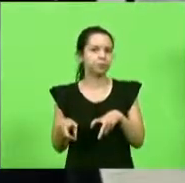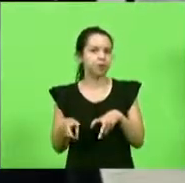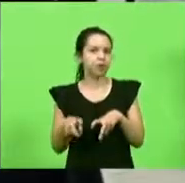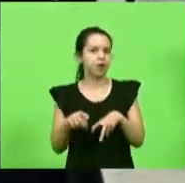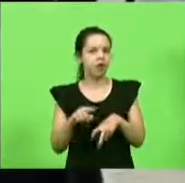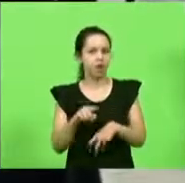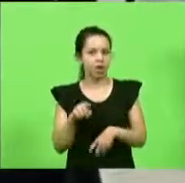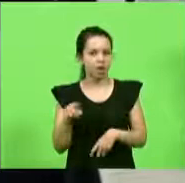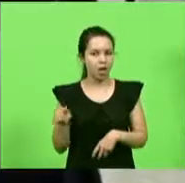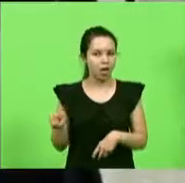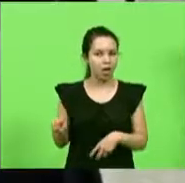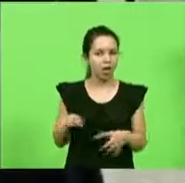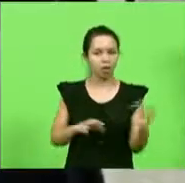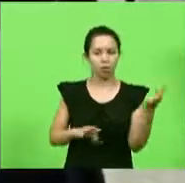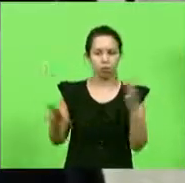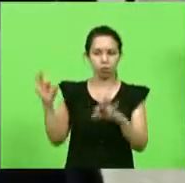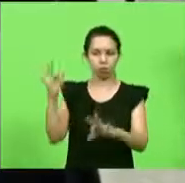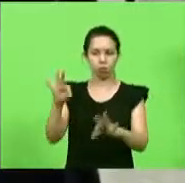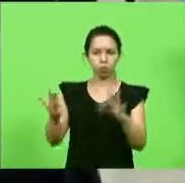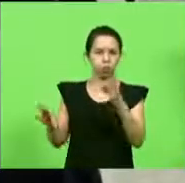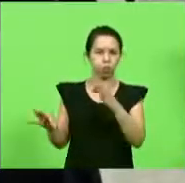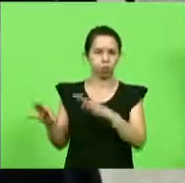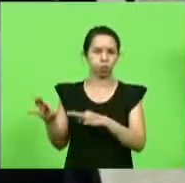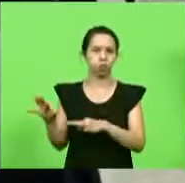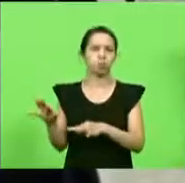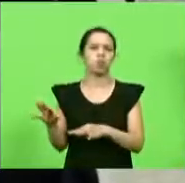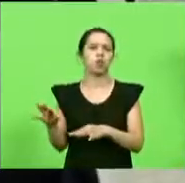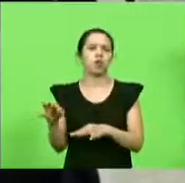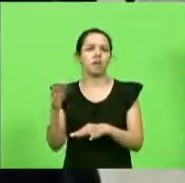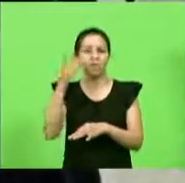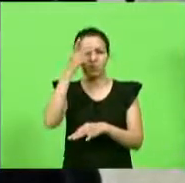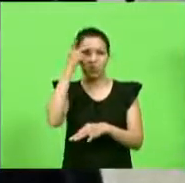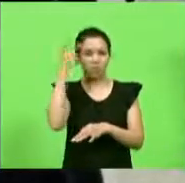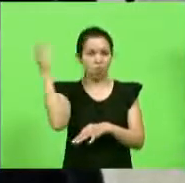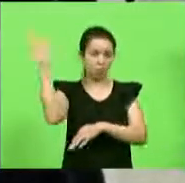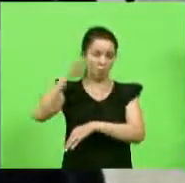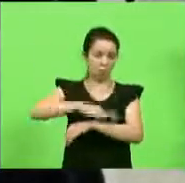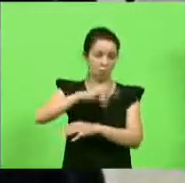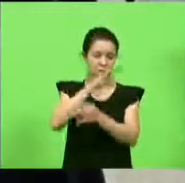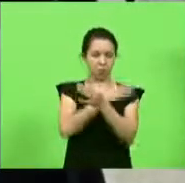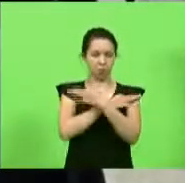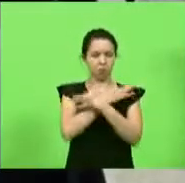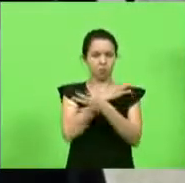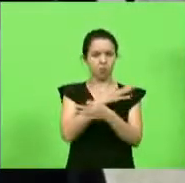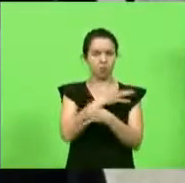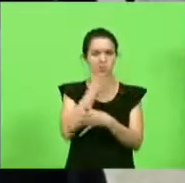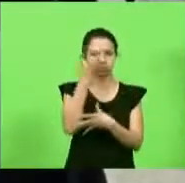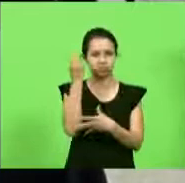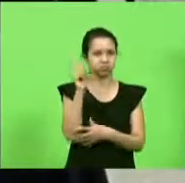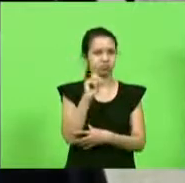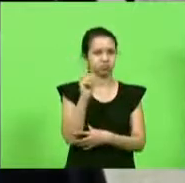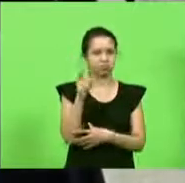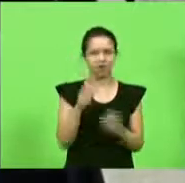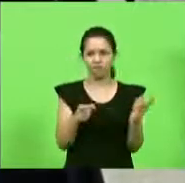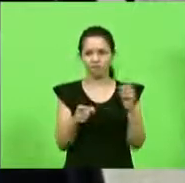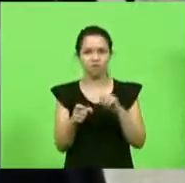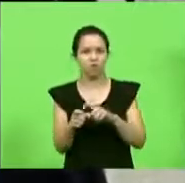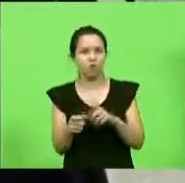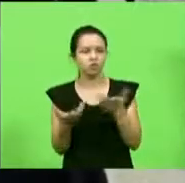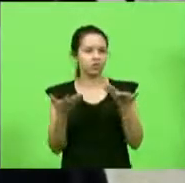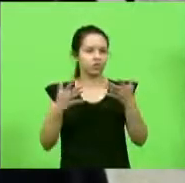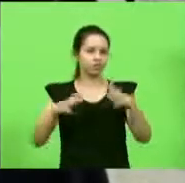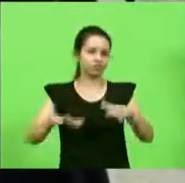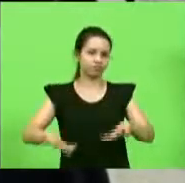atacado por essa praga aí não esquece e dificilmente retorna então fica aqui mais uma vez o apelo ao governo do estado